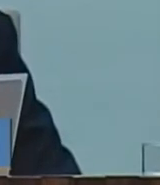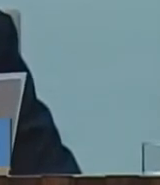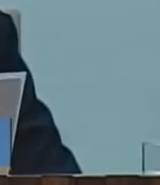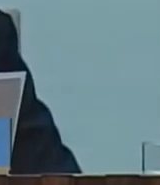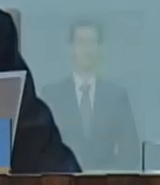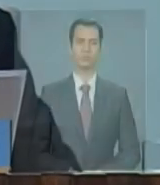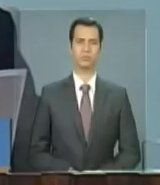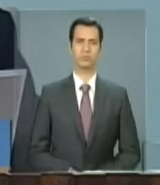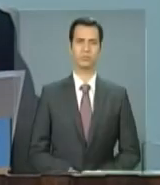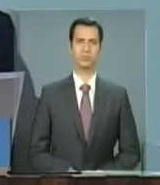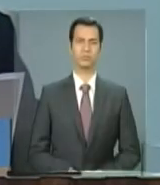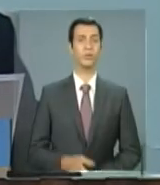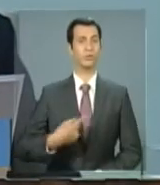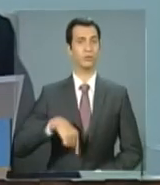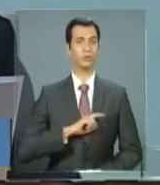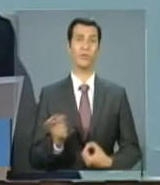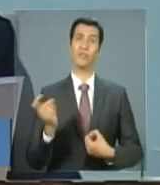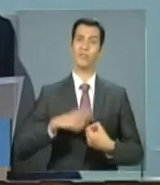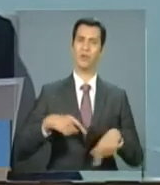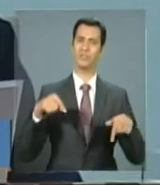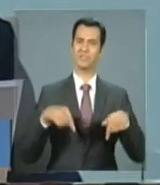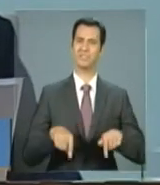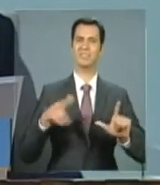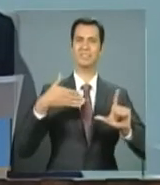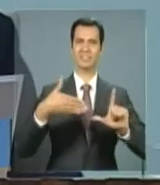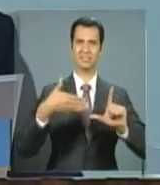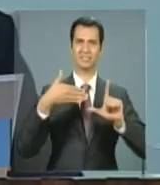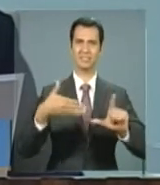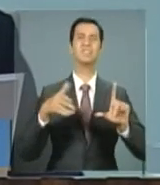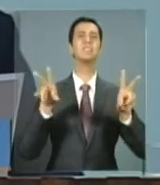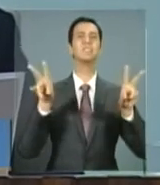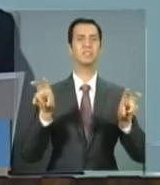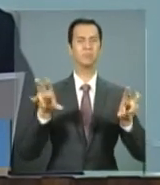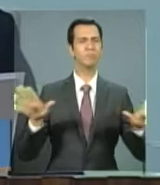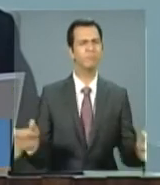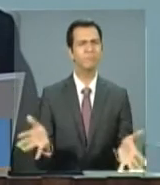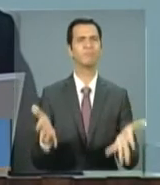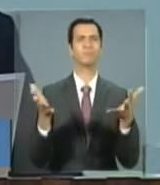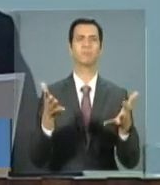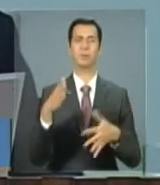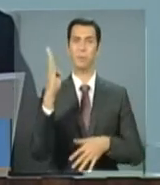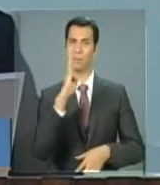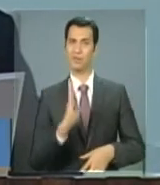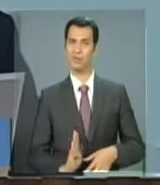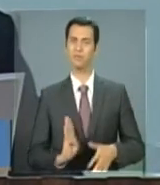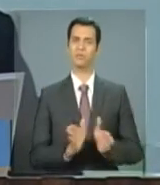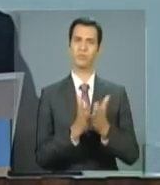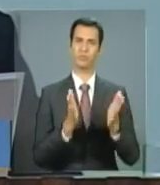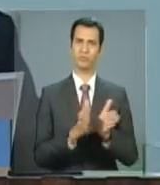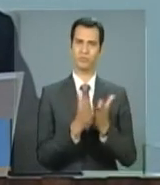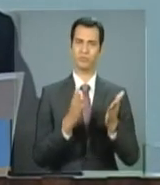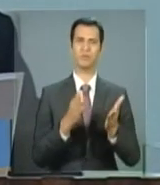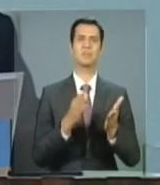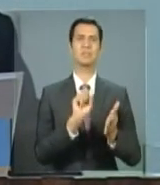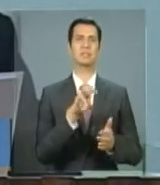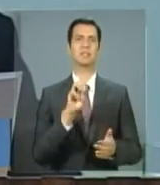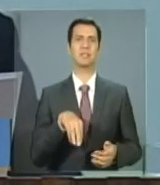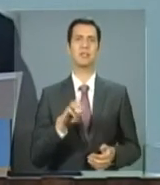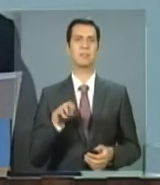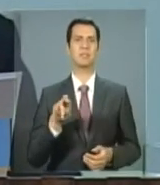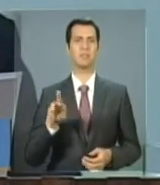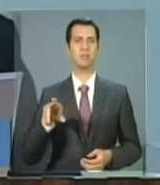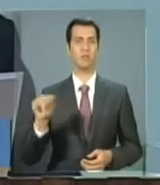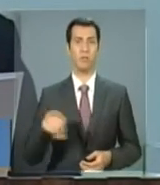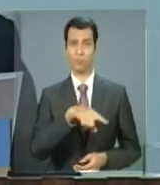Estamos de volta com a teleconferência de mobilização do Plano Brasil Sem Miséria. Você que nos assiste pode